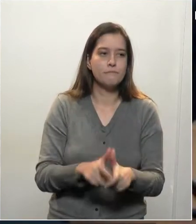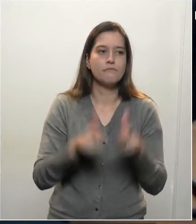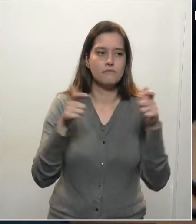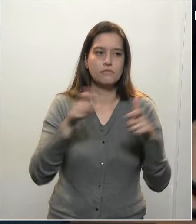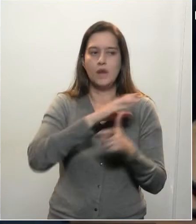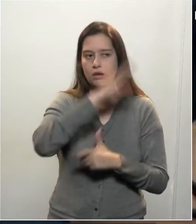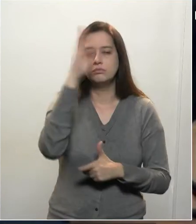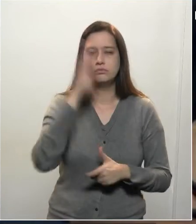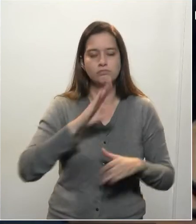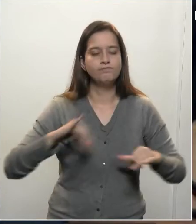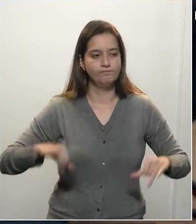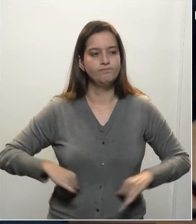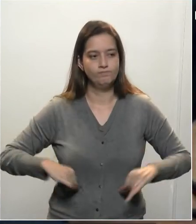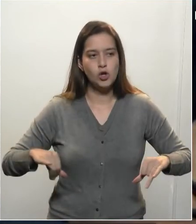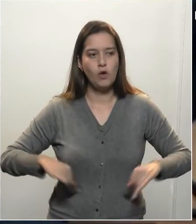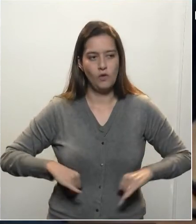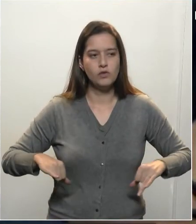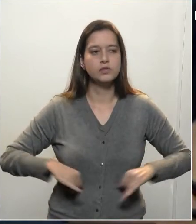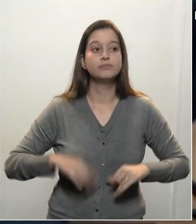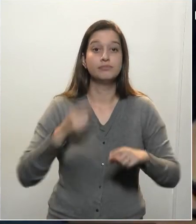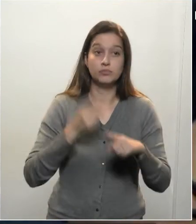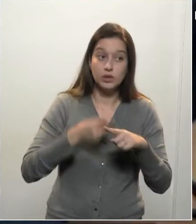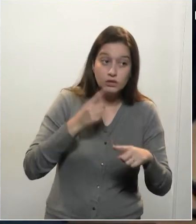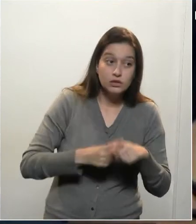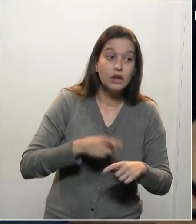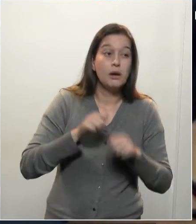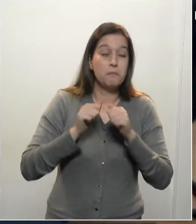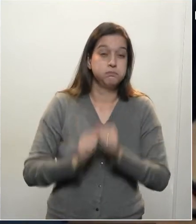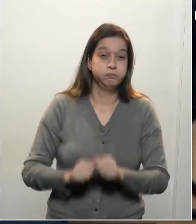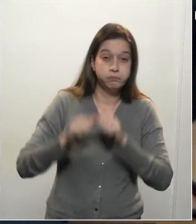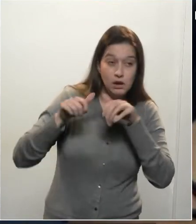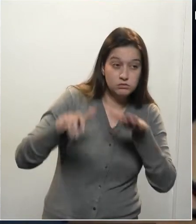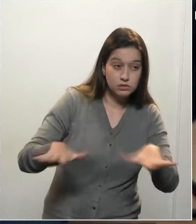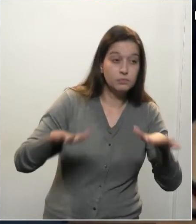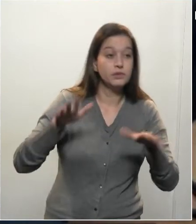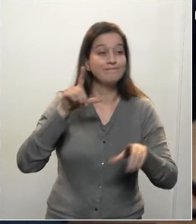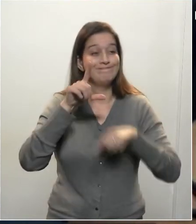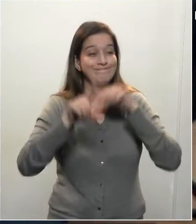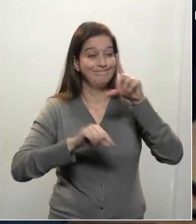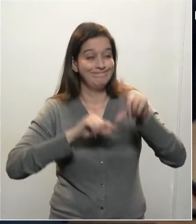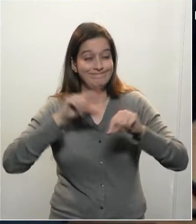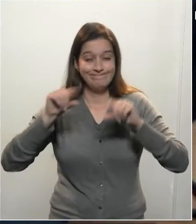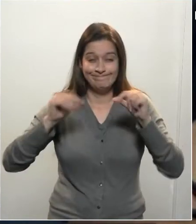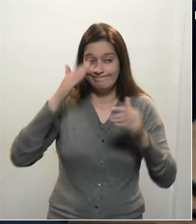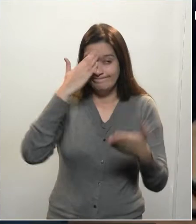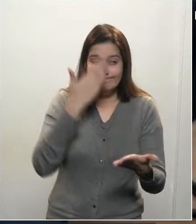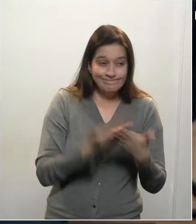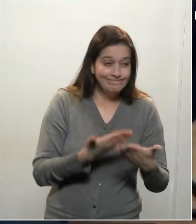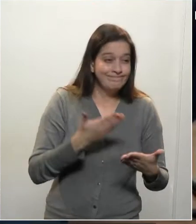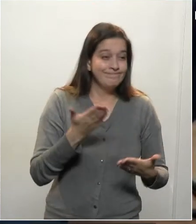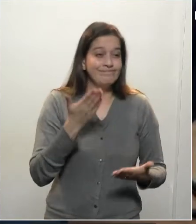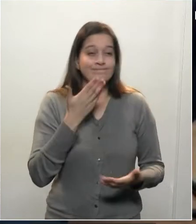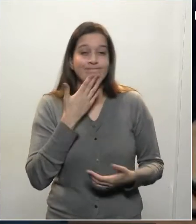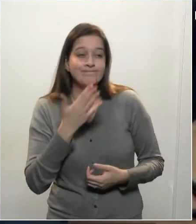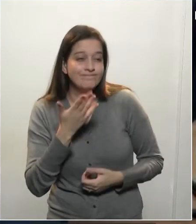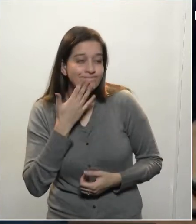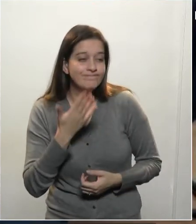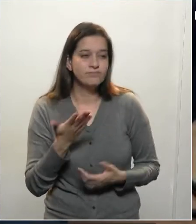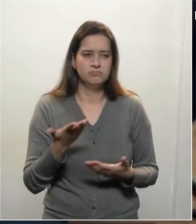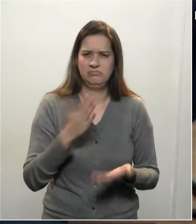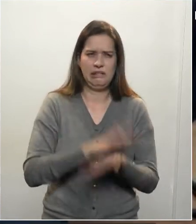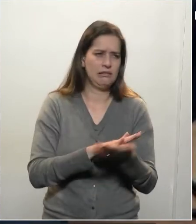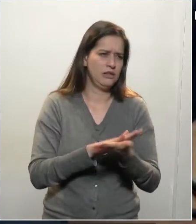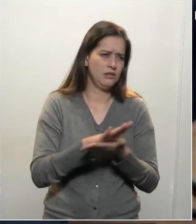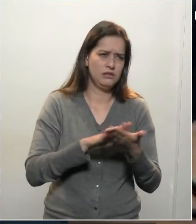A pandemia não escolheu o credo, corpo, nada. Existem profissionais liberais hoje que estão sem